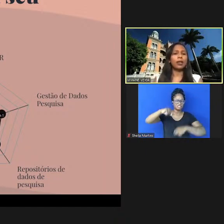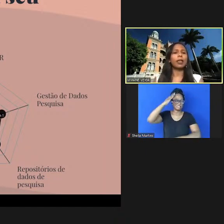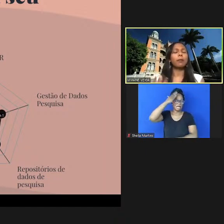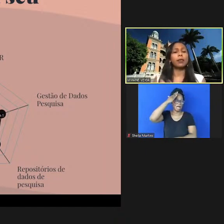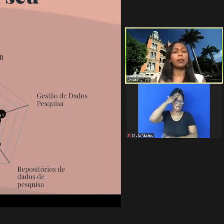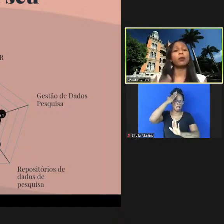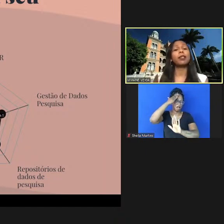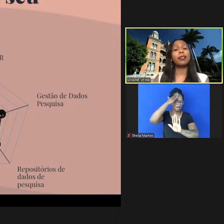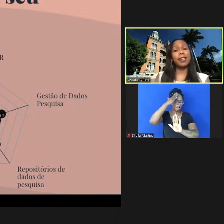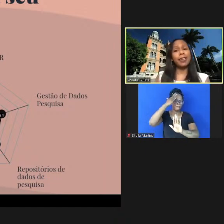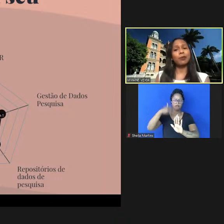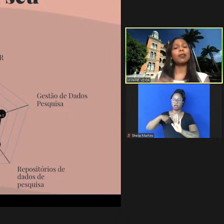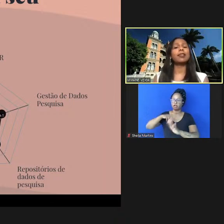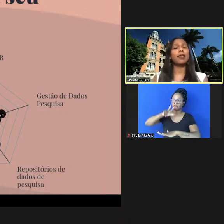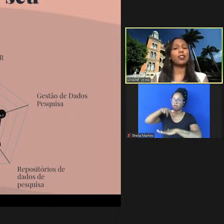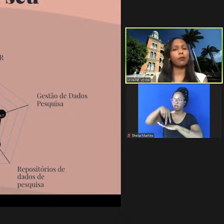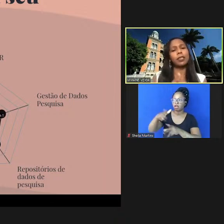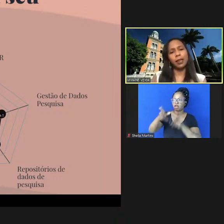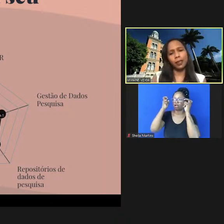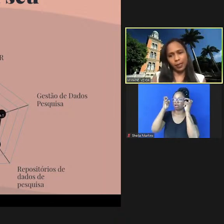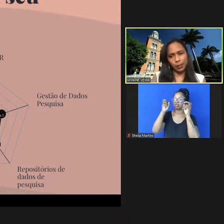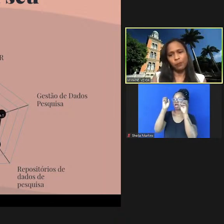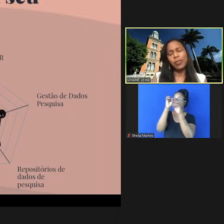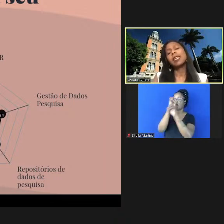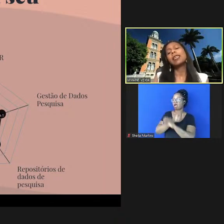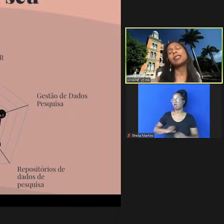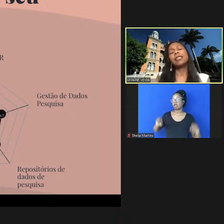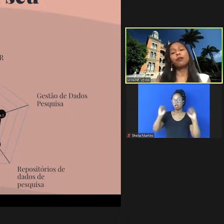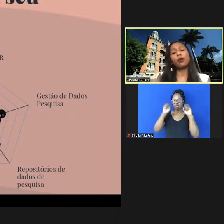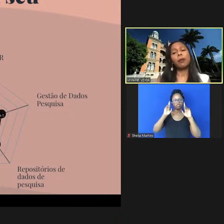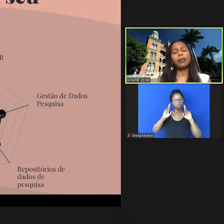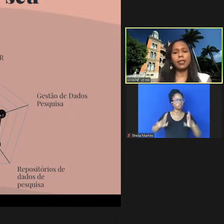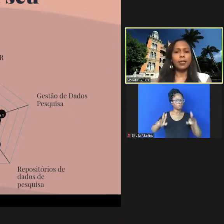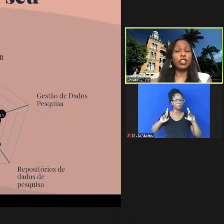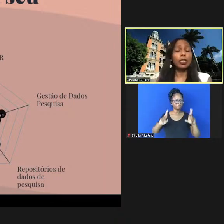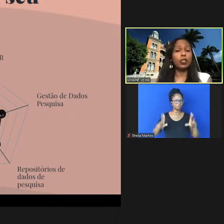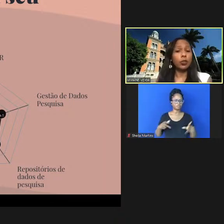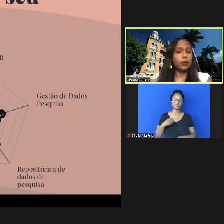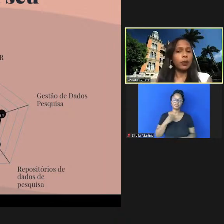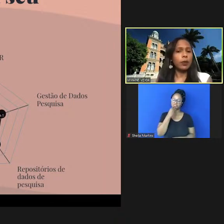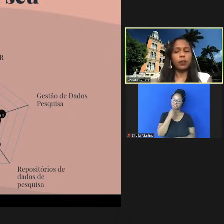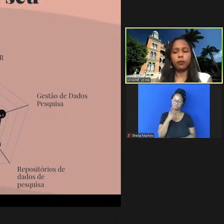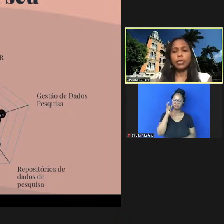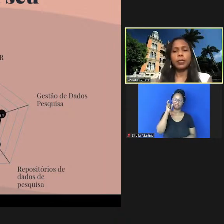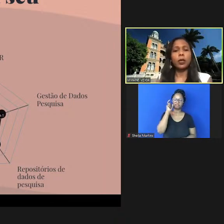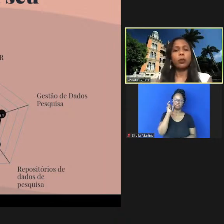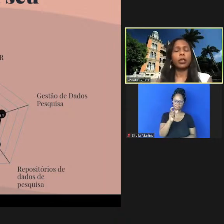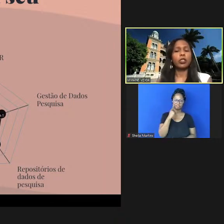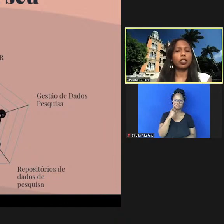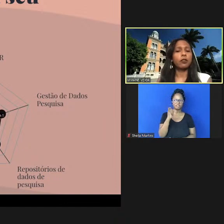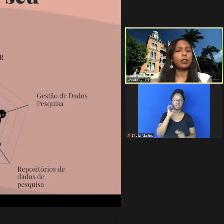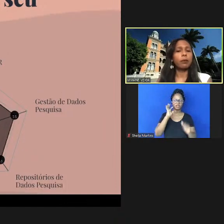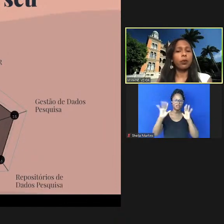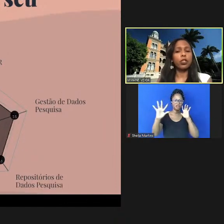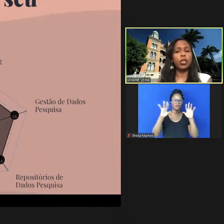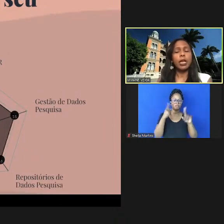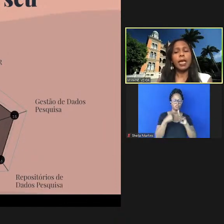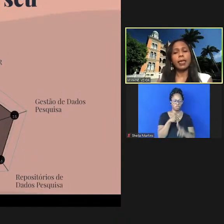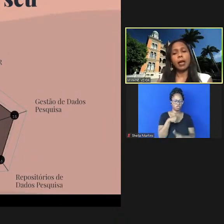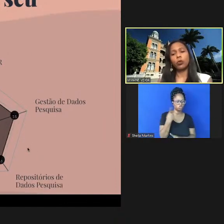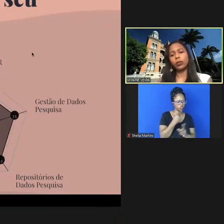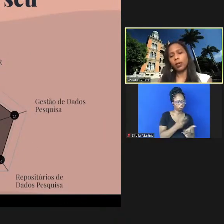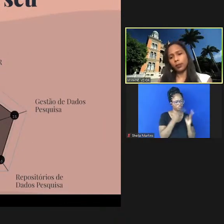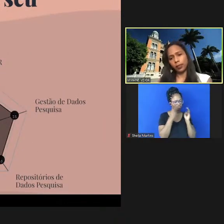mas chegaram lá e perceberam que nem aquilo que eles achavam que era era e foi bem interessante essa discussão essa reflexão porque a gente vê depois